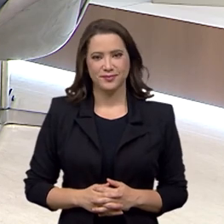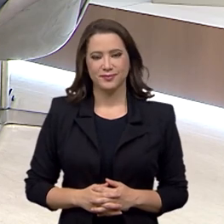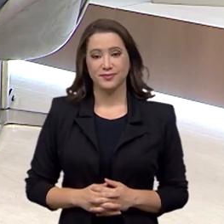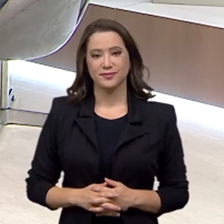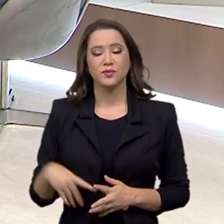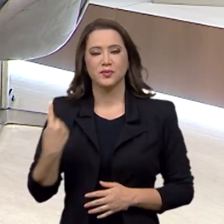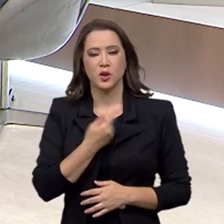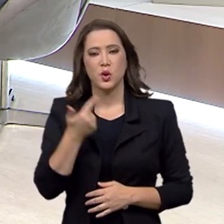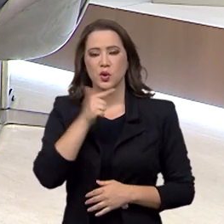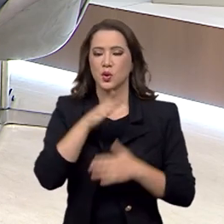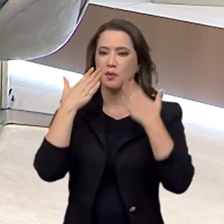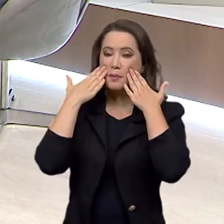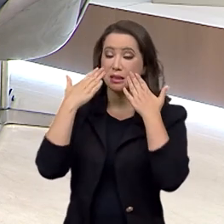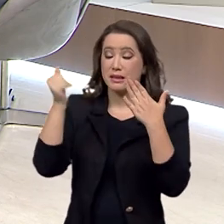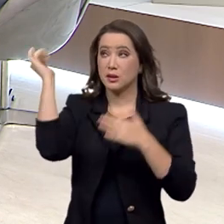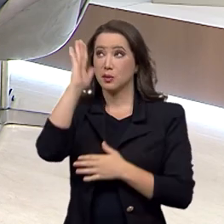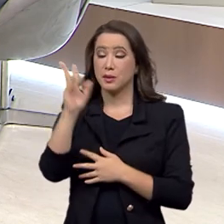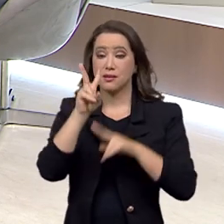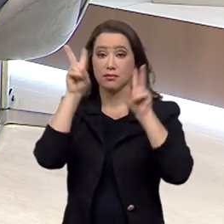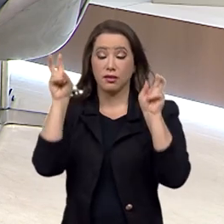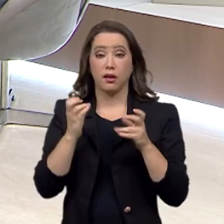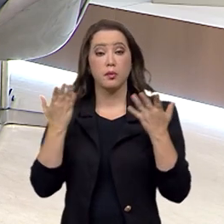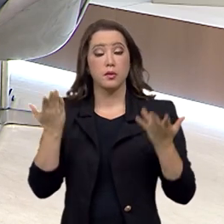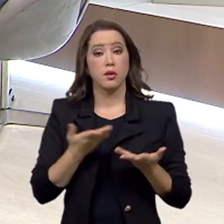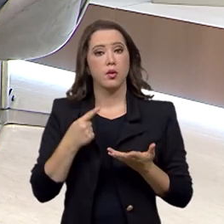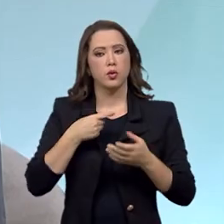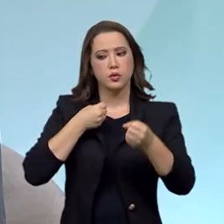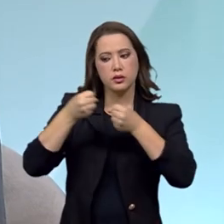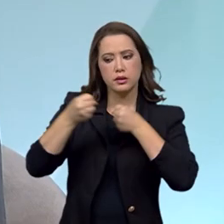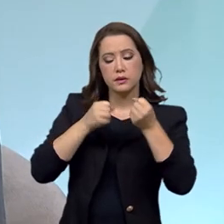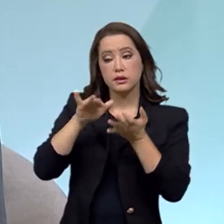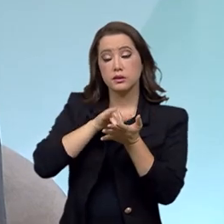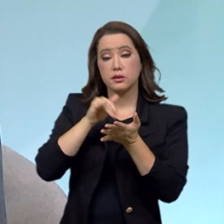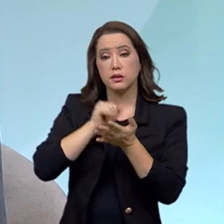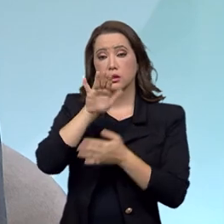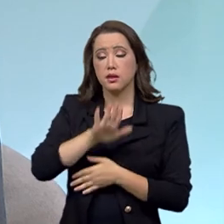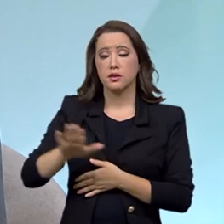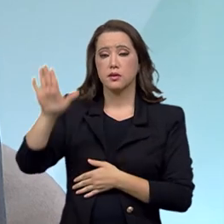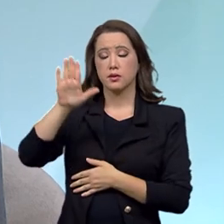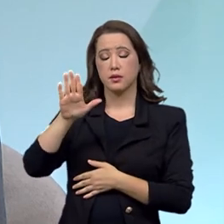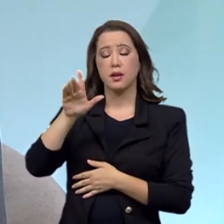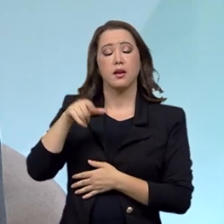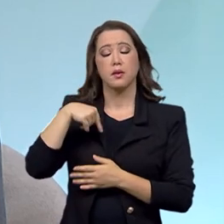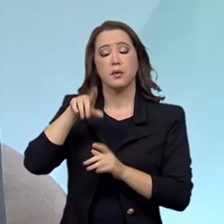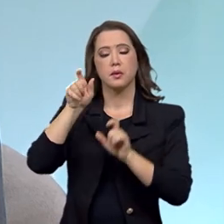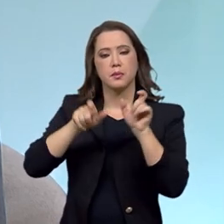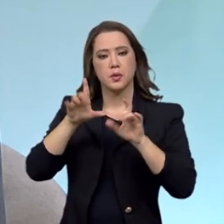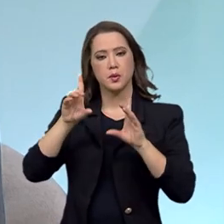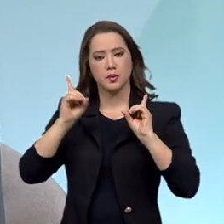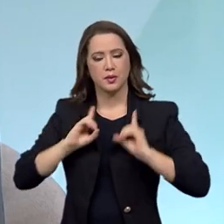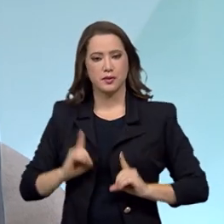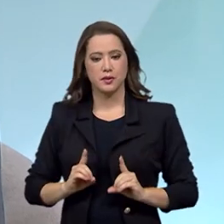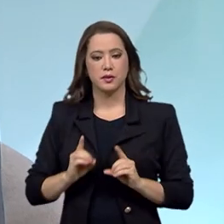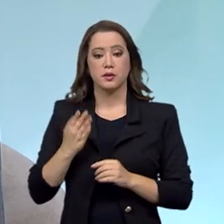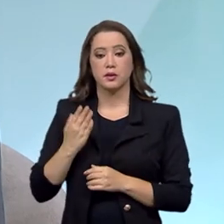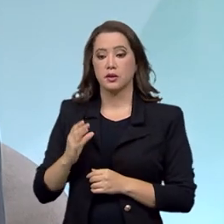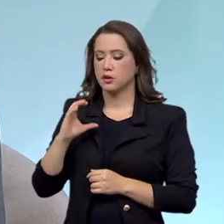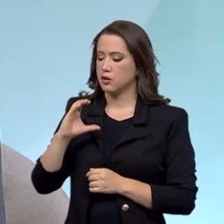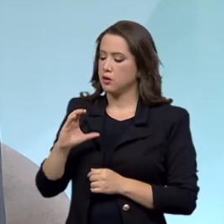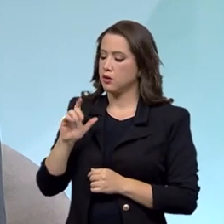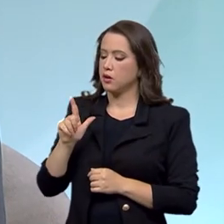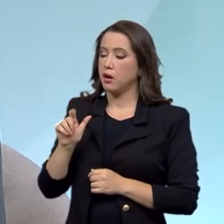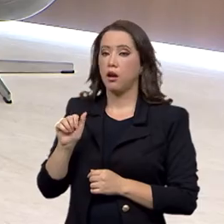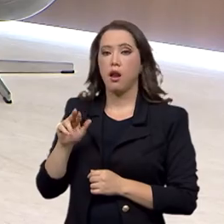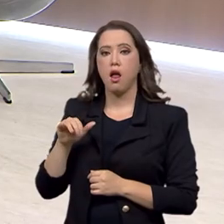Estamos de volta com o Brasil em Pauta. O entrevistado é o secretário nacional dos direitos da pessoa com deficiência, Cláudio Panueiro.